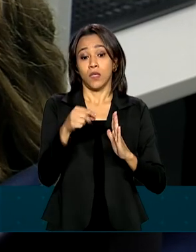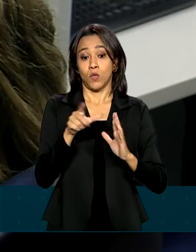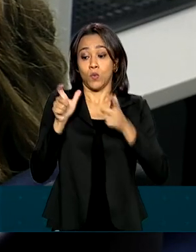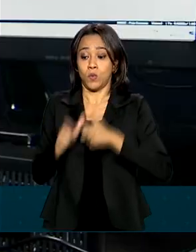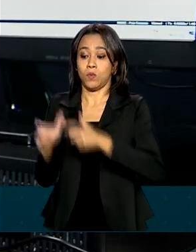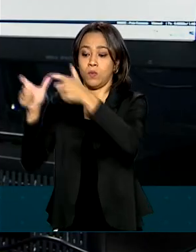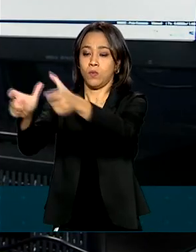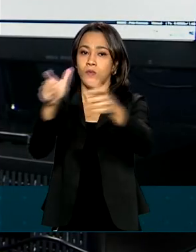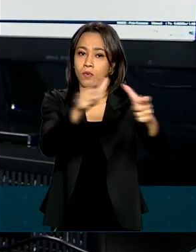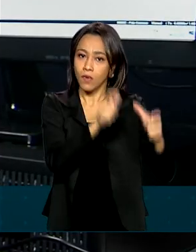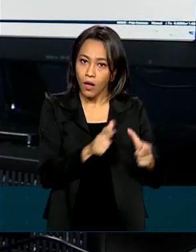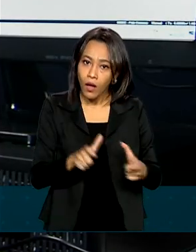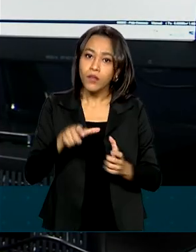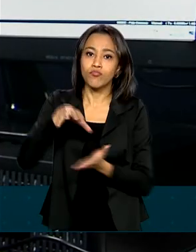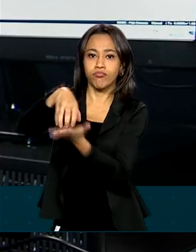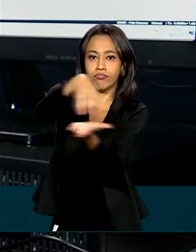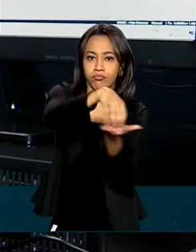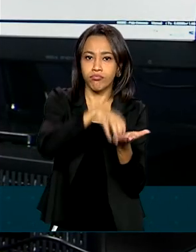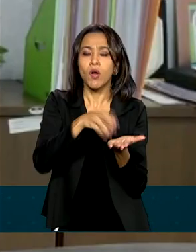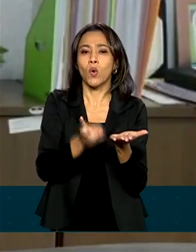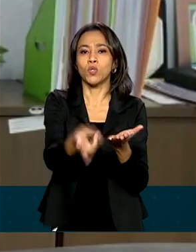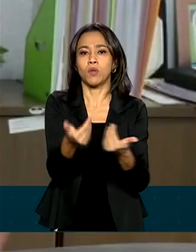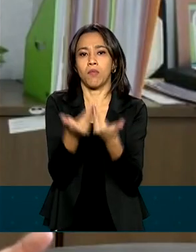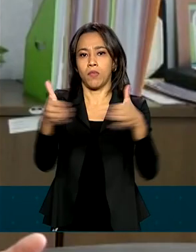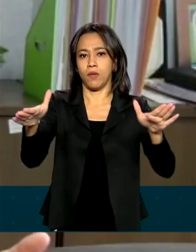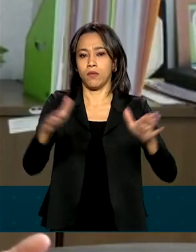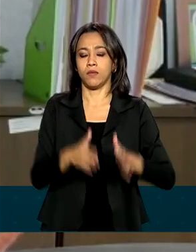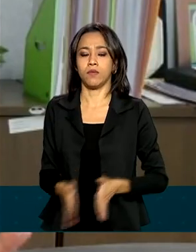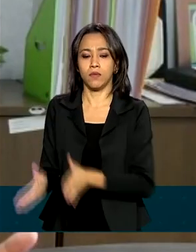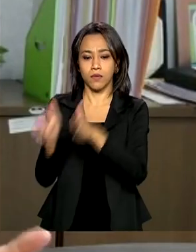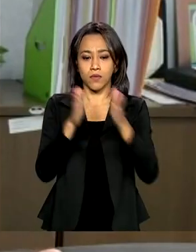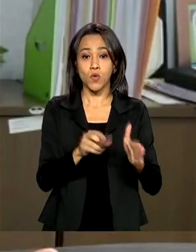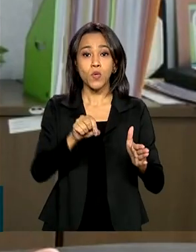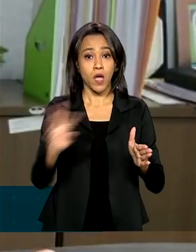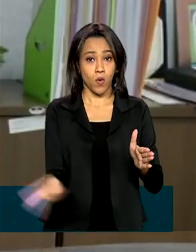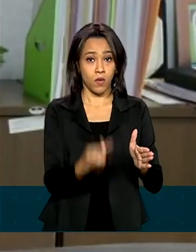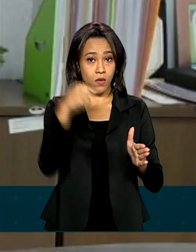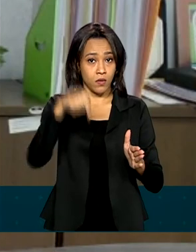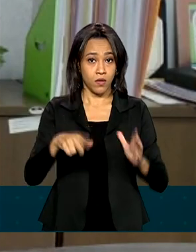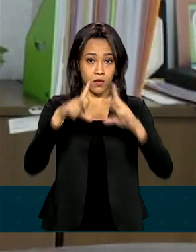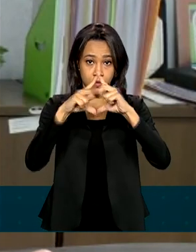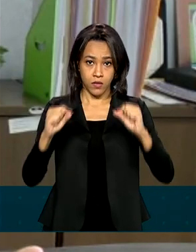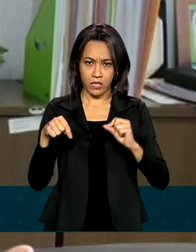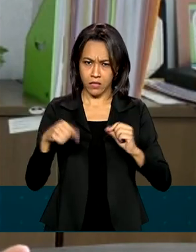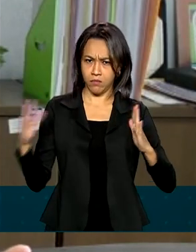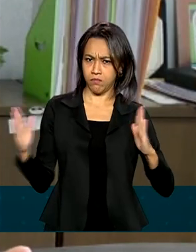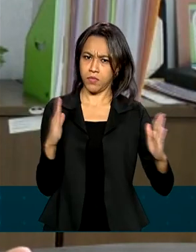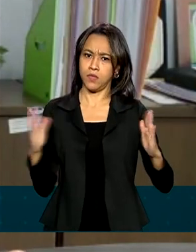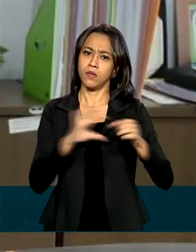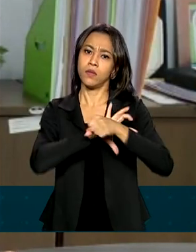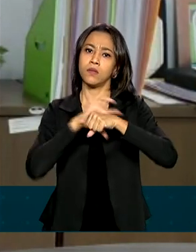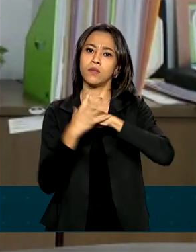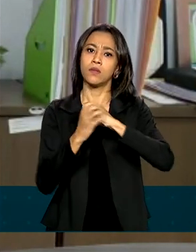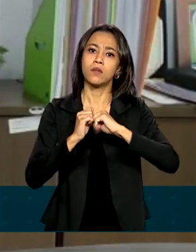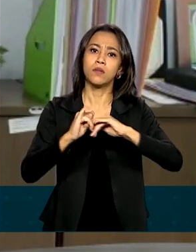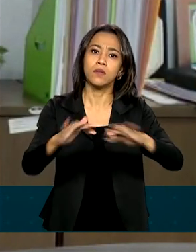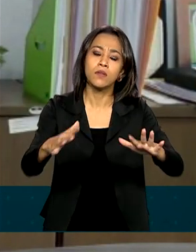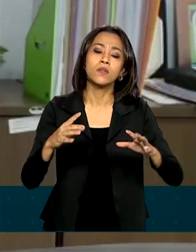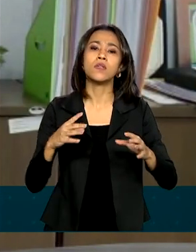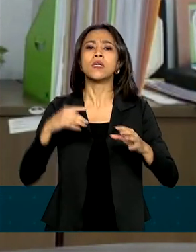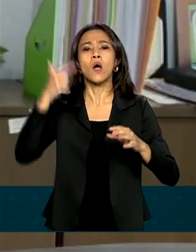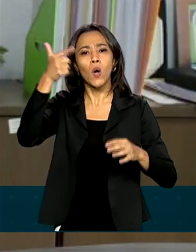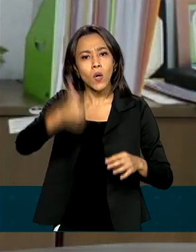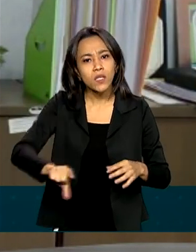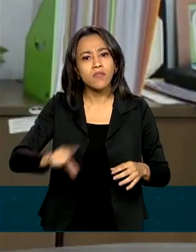atendimento continuam abertos. O nós vivemos aqui no Distrito Federal durante todo esse tempo, referenda, reforça a